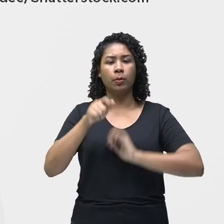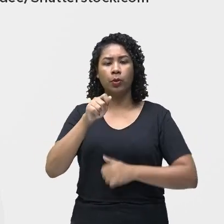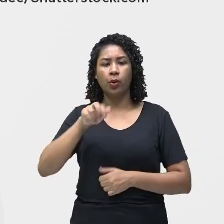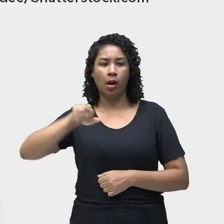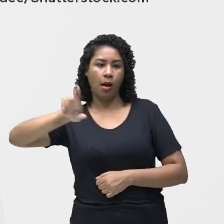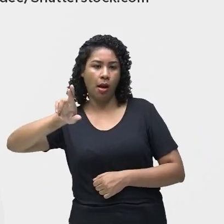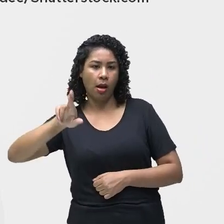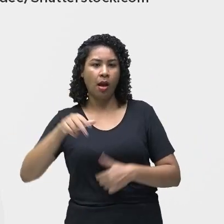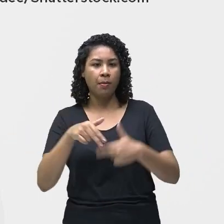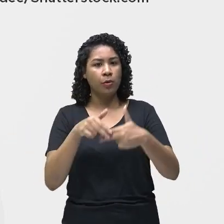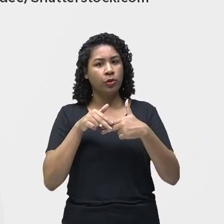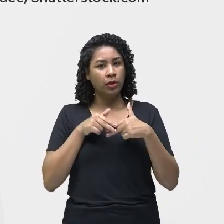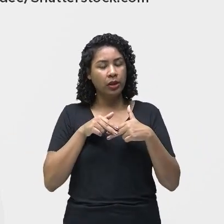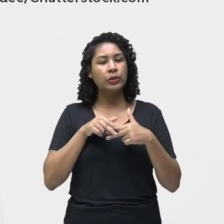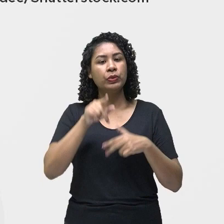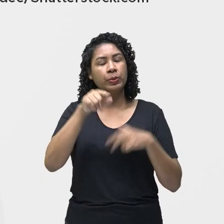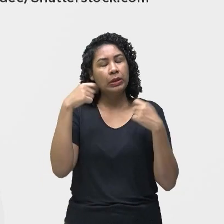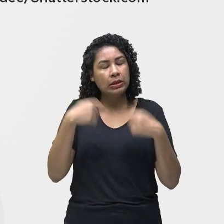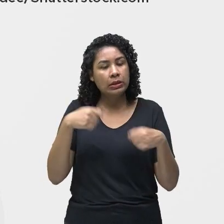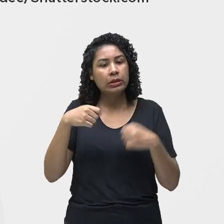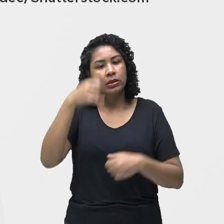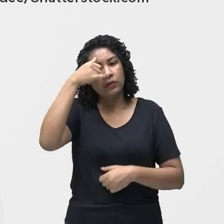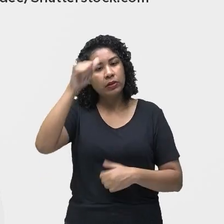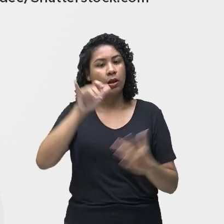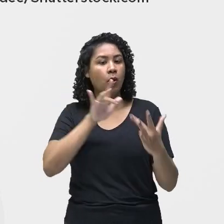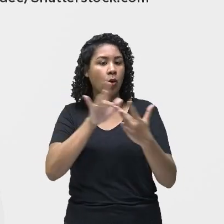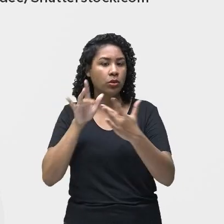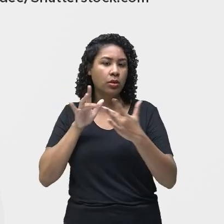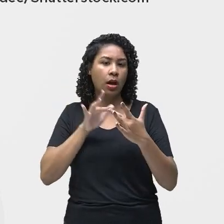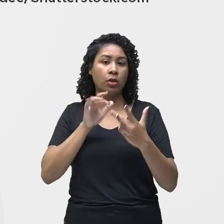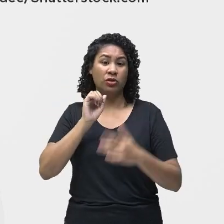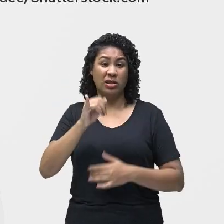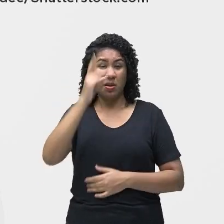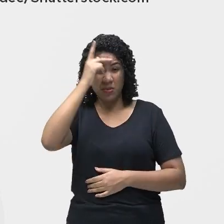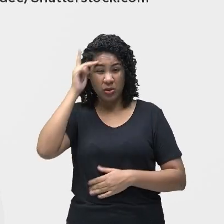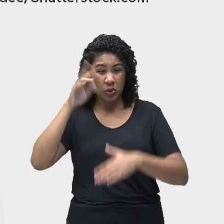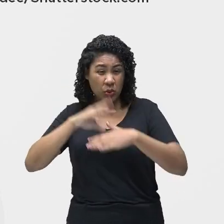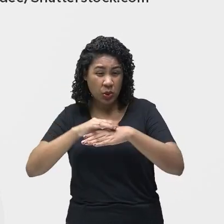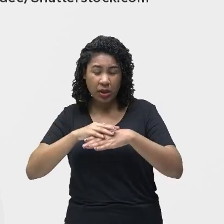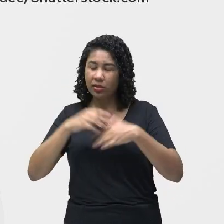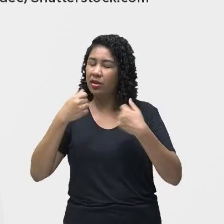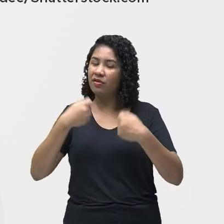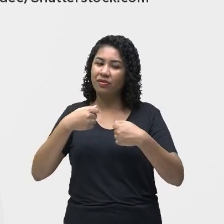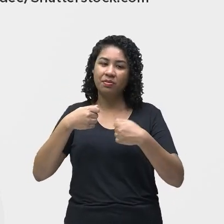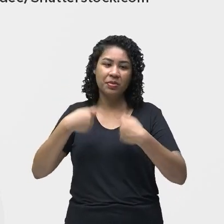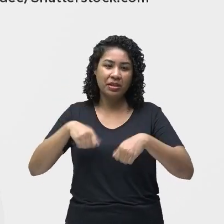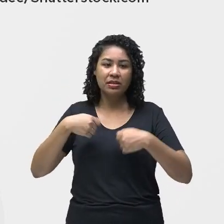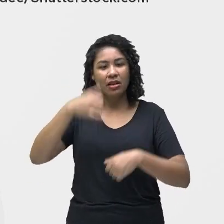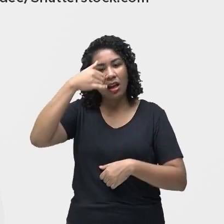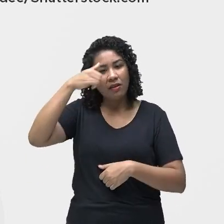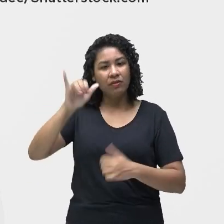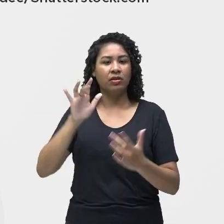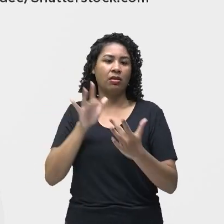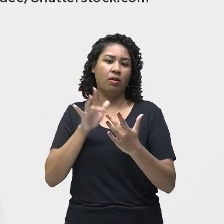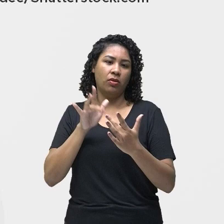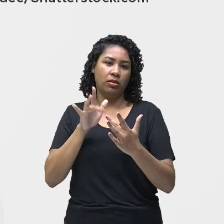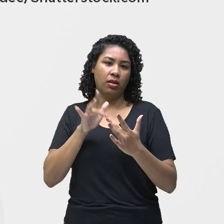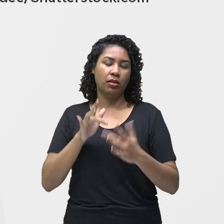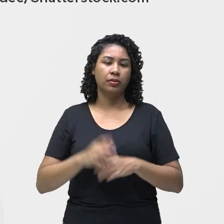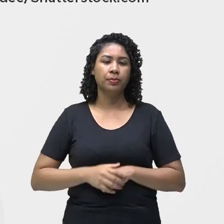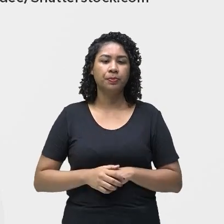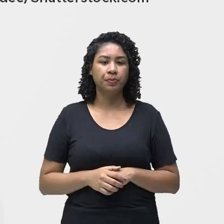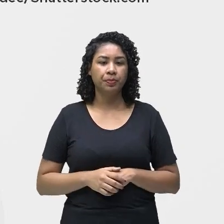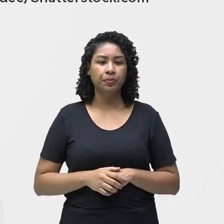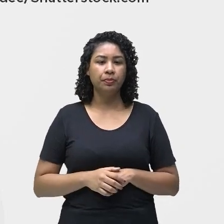acometida, você tem que evitar o contato, senão você vai também pegar essa doença. As doenças